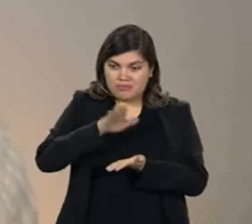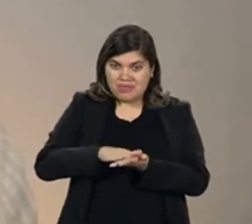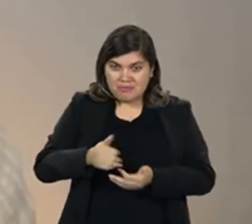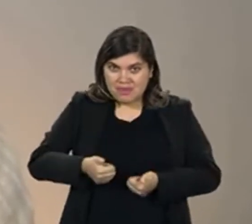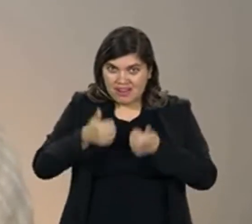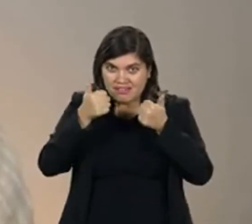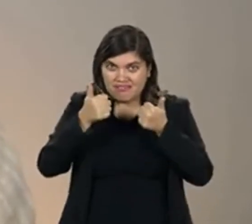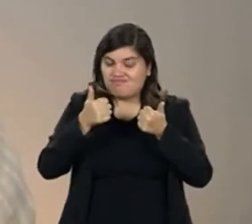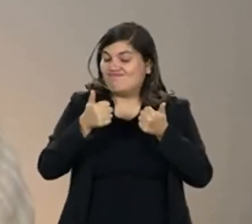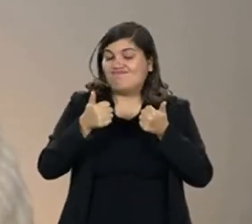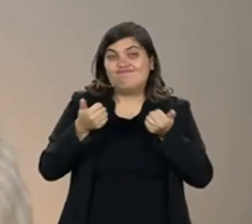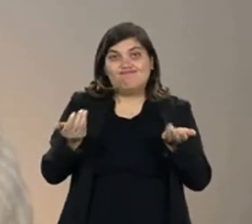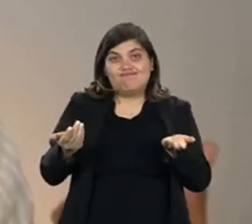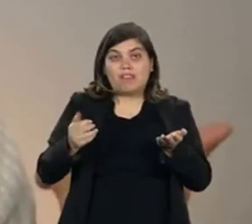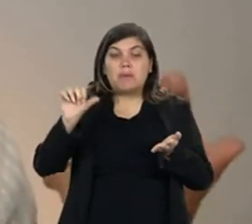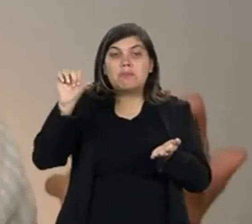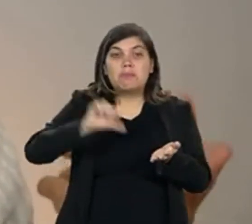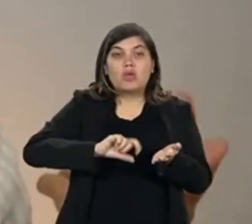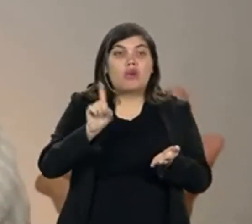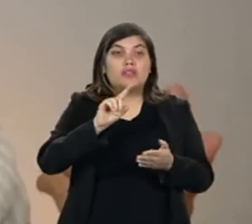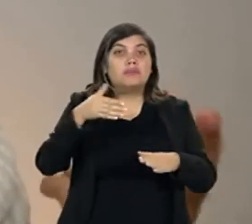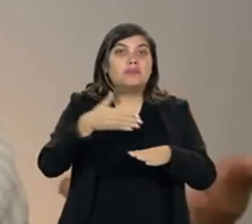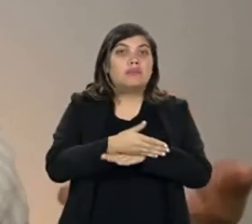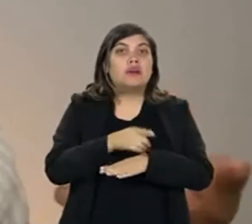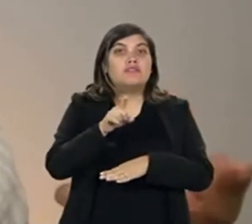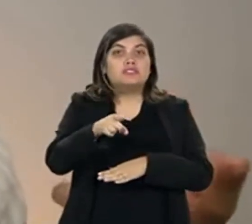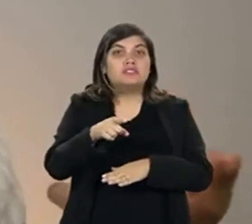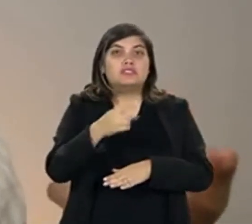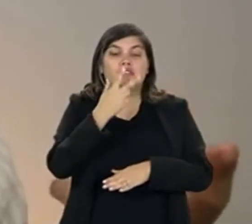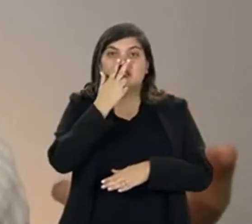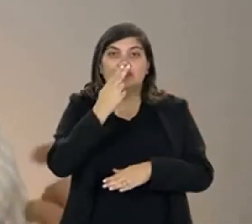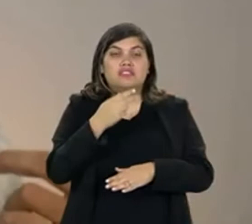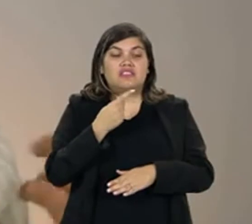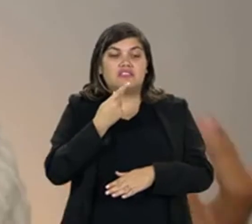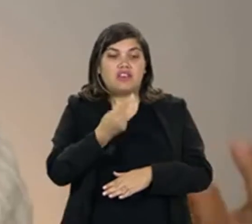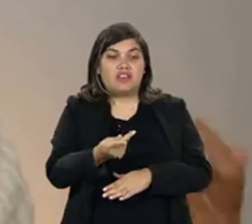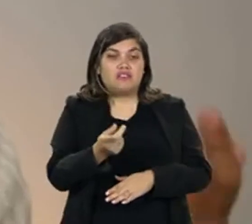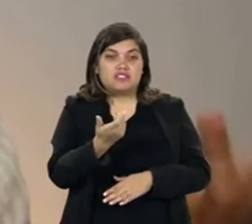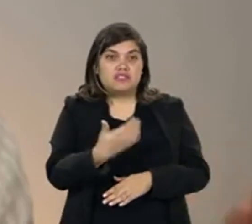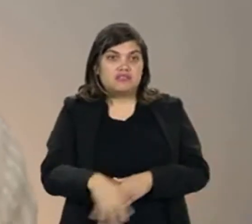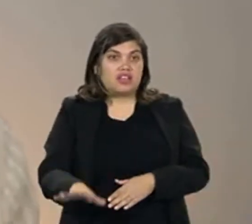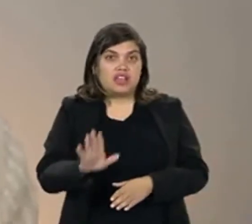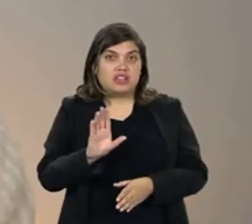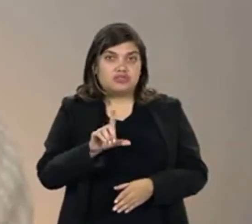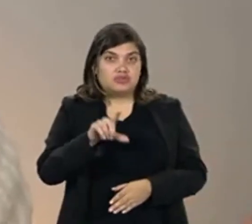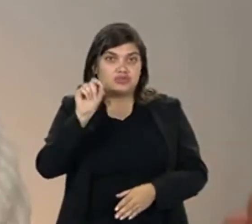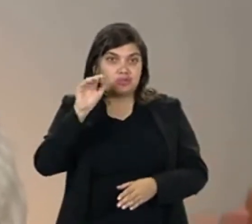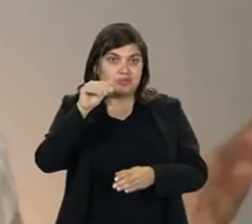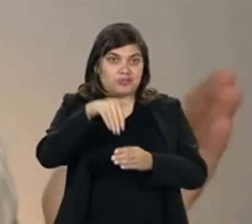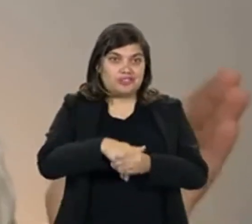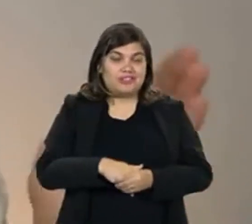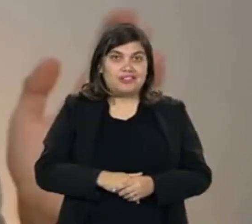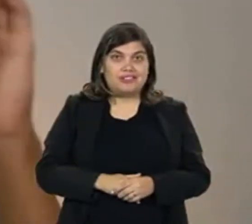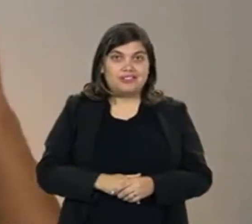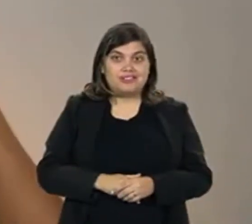quando você dá a sua opinião, pior do que você não participar, você está ajudando o você não quer eleger.